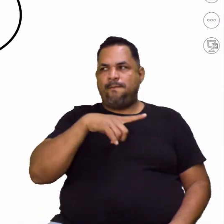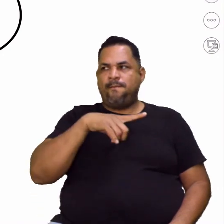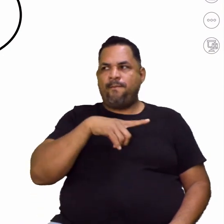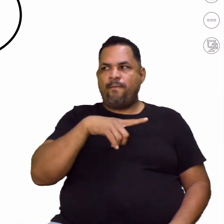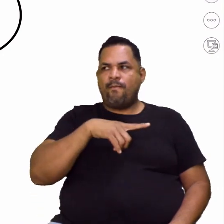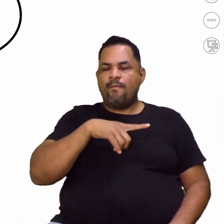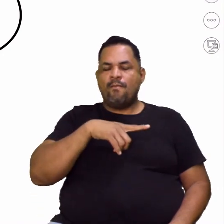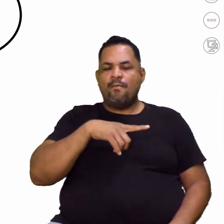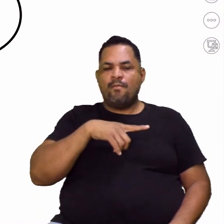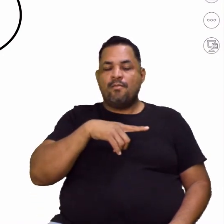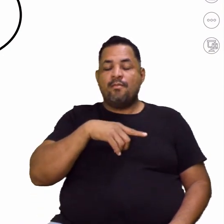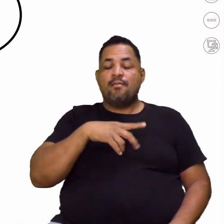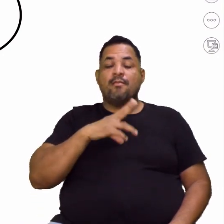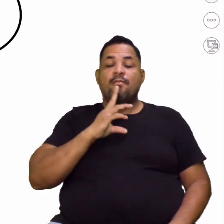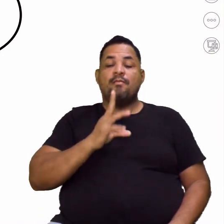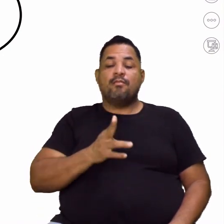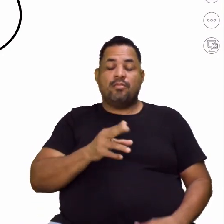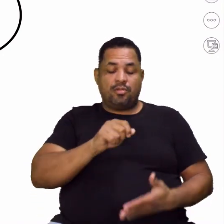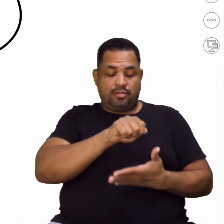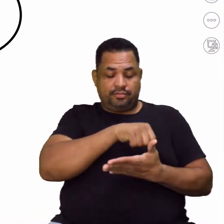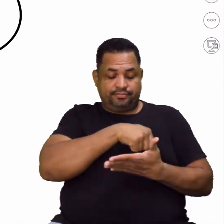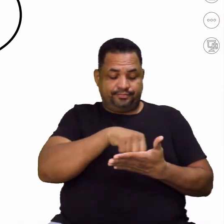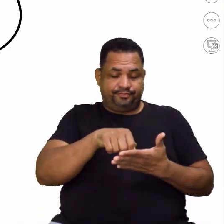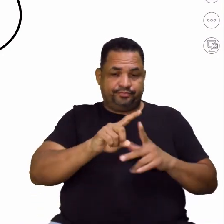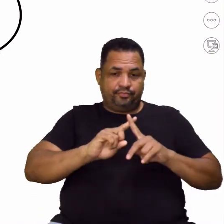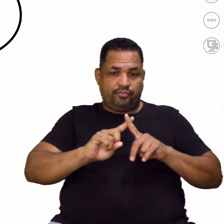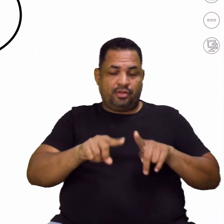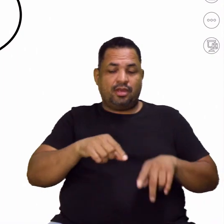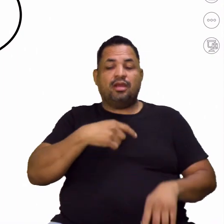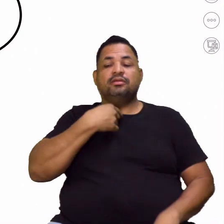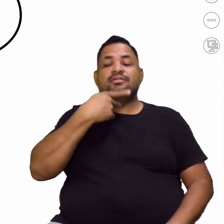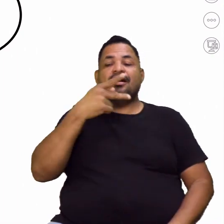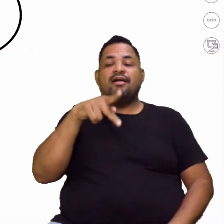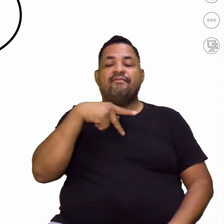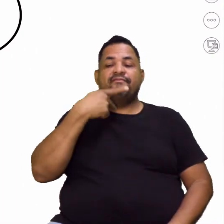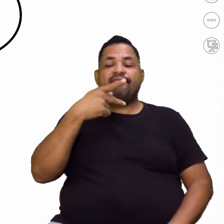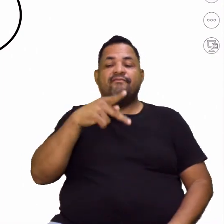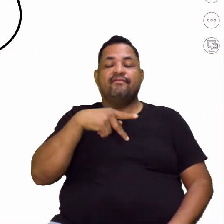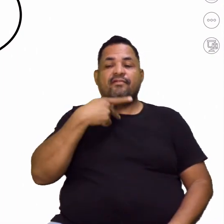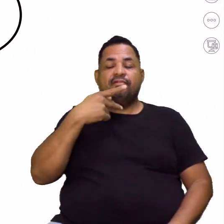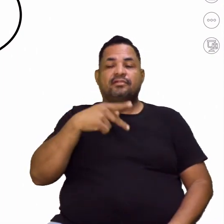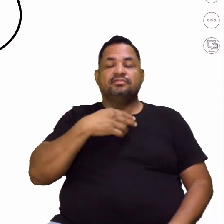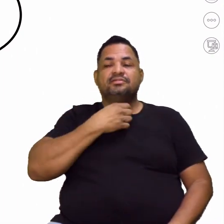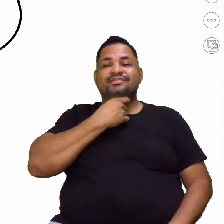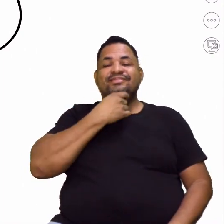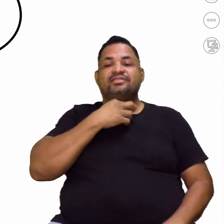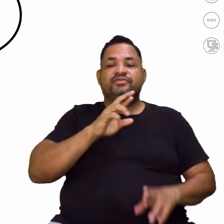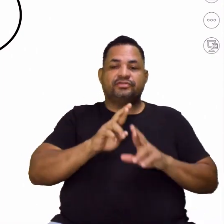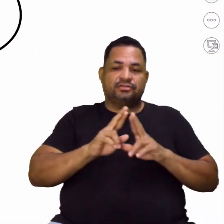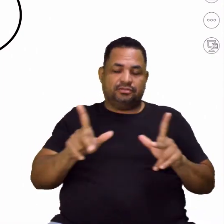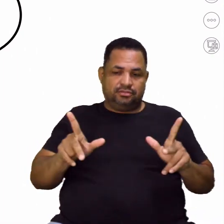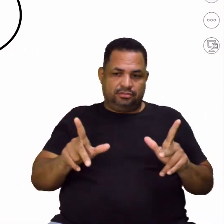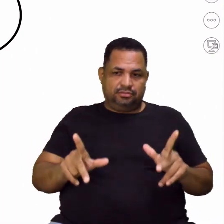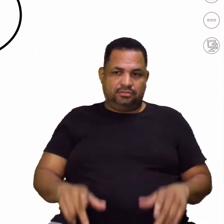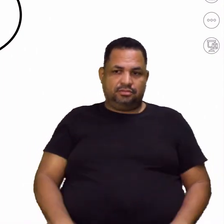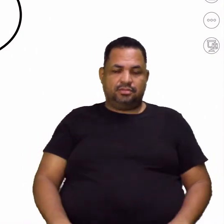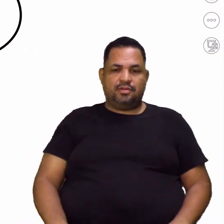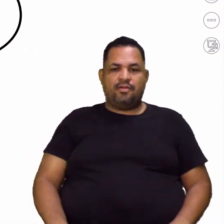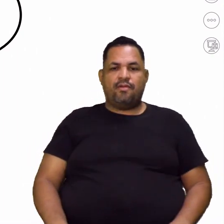mesma escrita, mas na pronúncia, tá bom? Vai ser diferente.